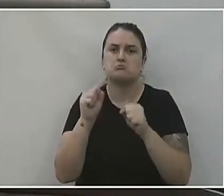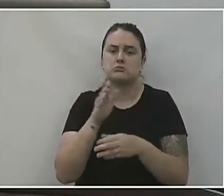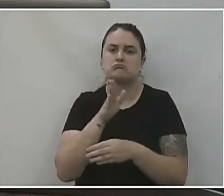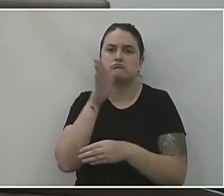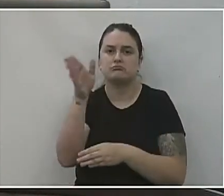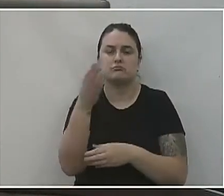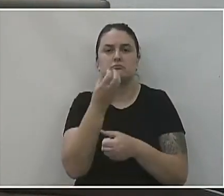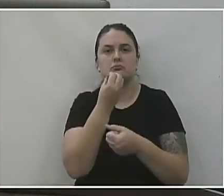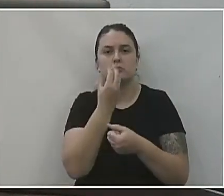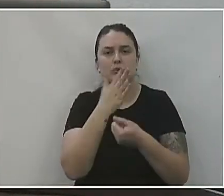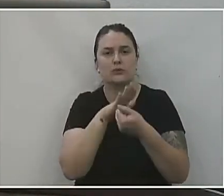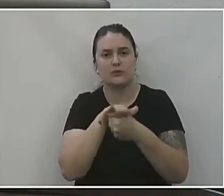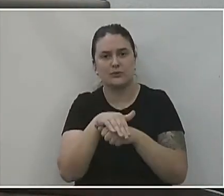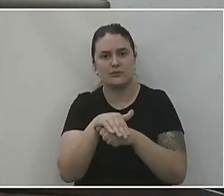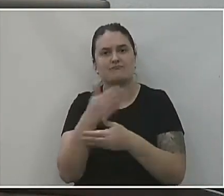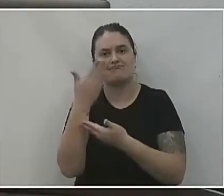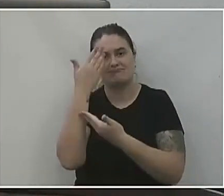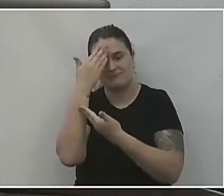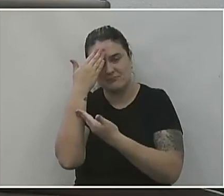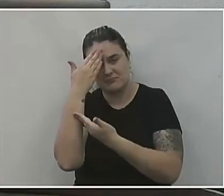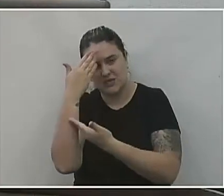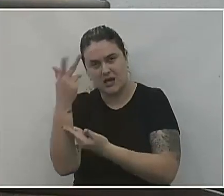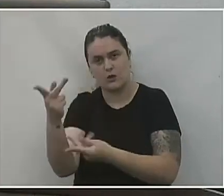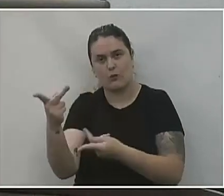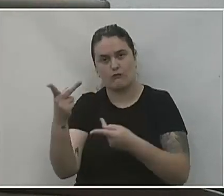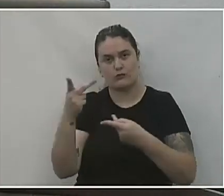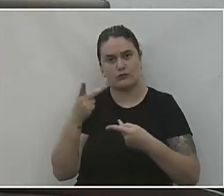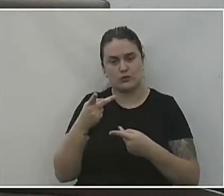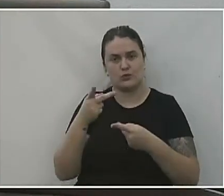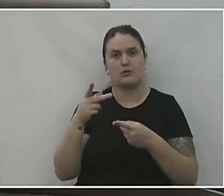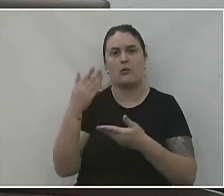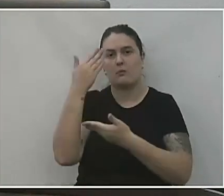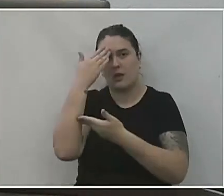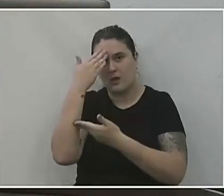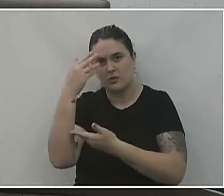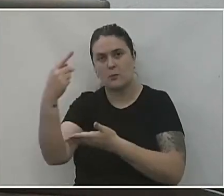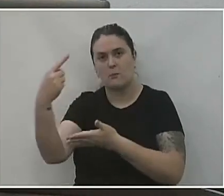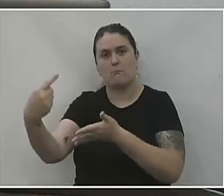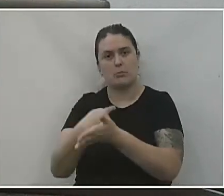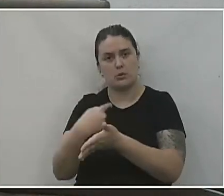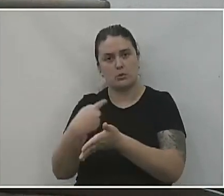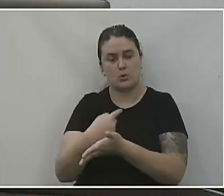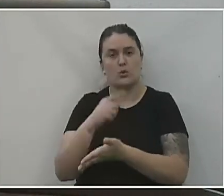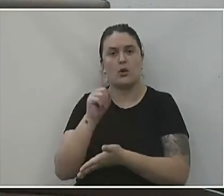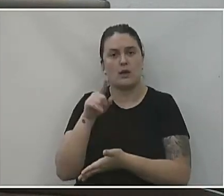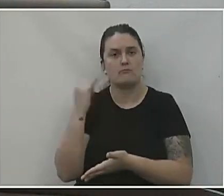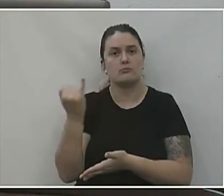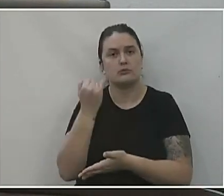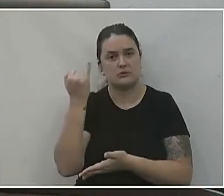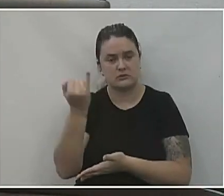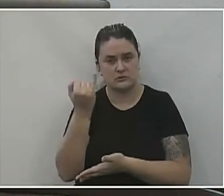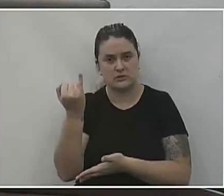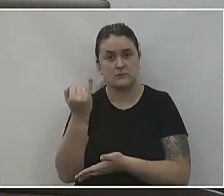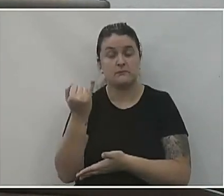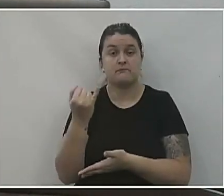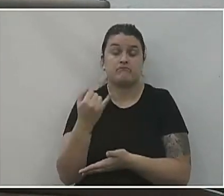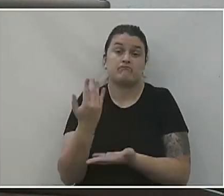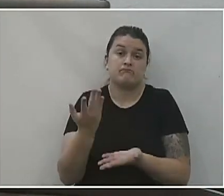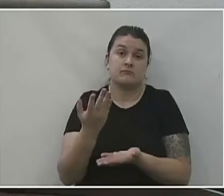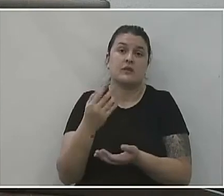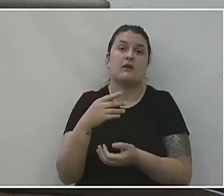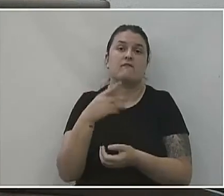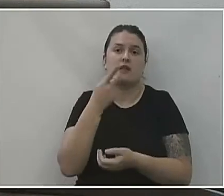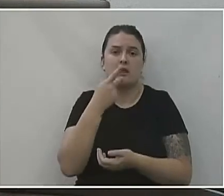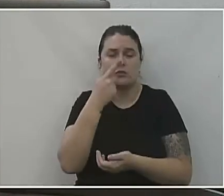Boa noite, eu agradeço o convite, agradeço as perguntas que são importantíssimas e a gente,